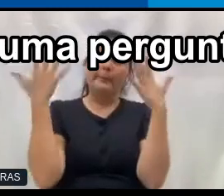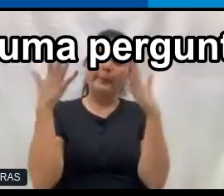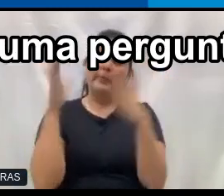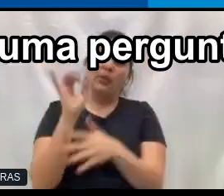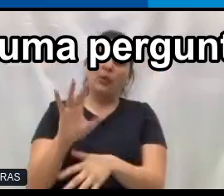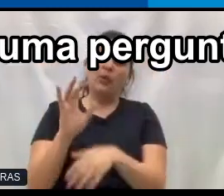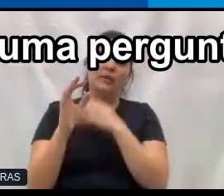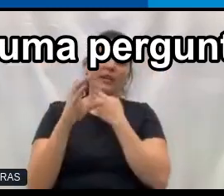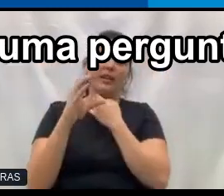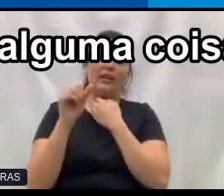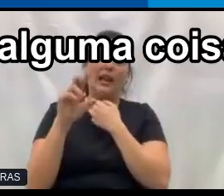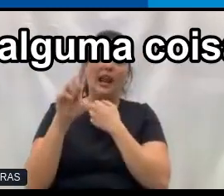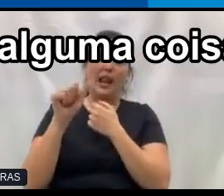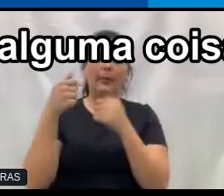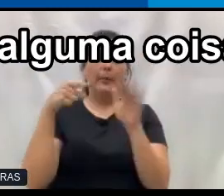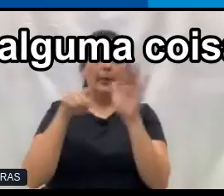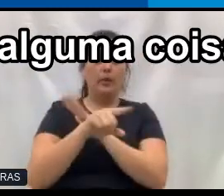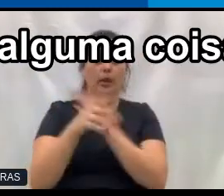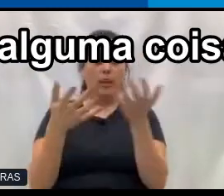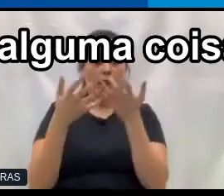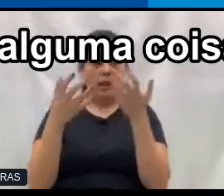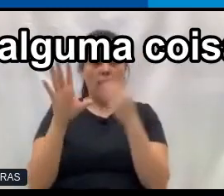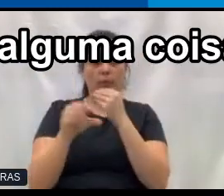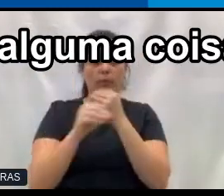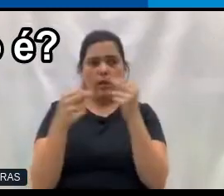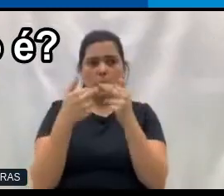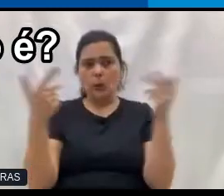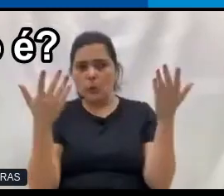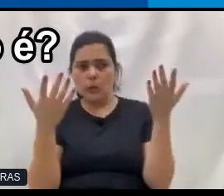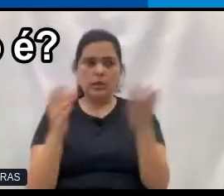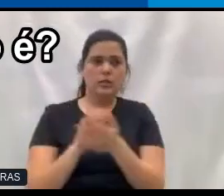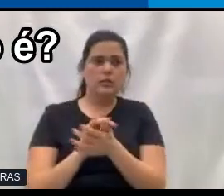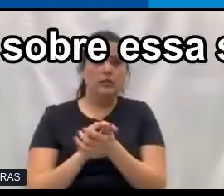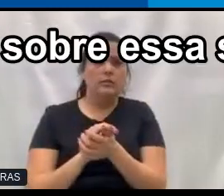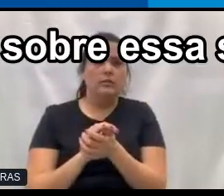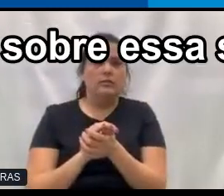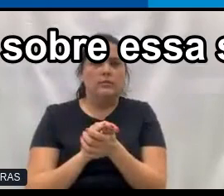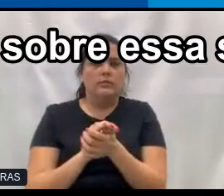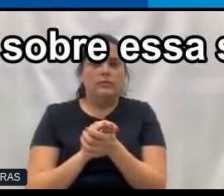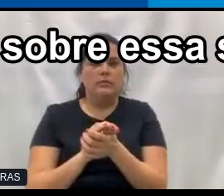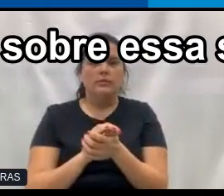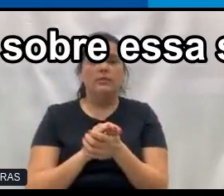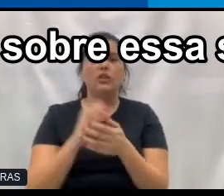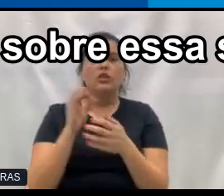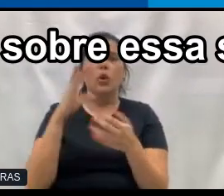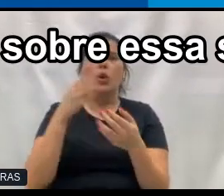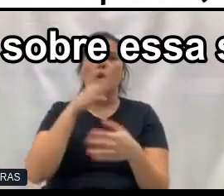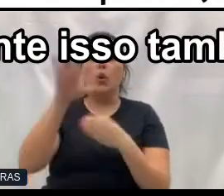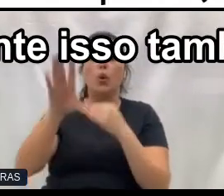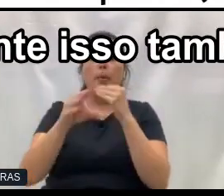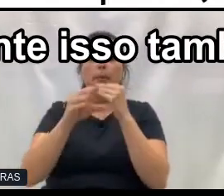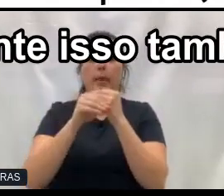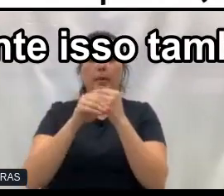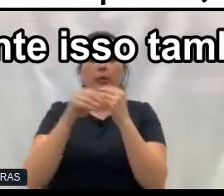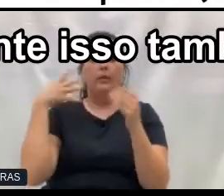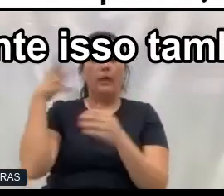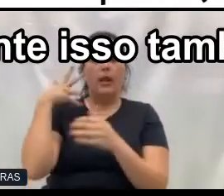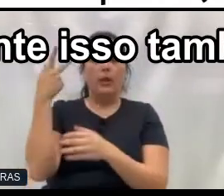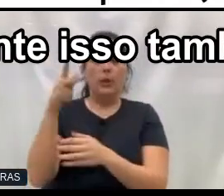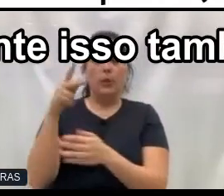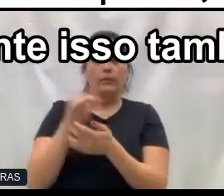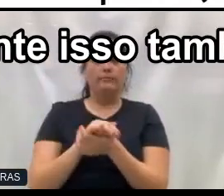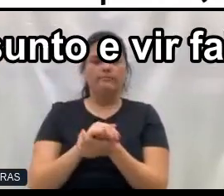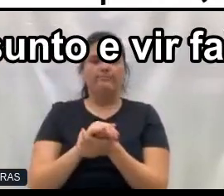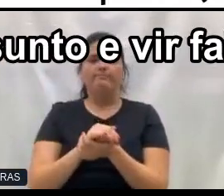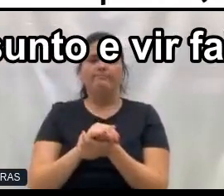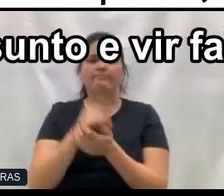Carlos, quer fazer alguma pergunta? Quer adicionar mais alguma coisa? Quer, né? Só fazer um complemento sobre essa sua fala, eu acho que é importante